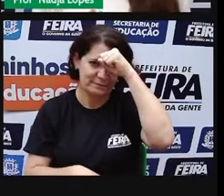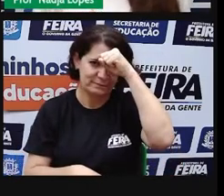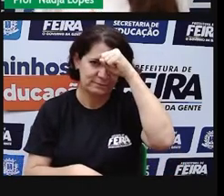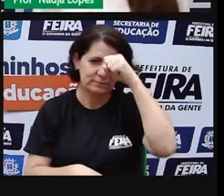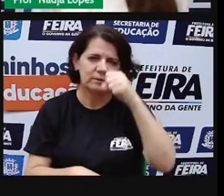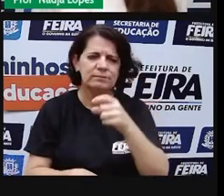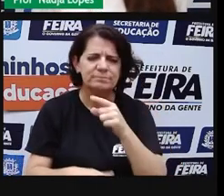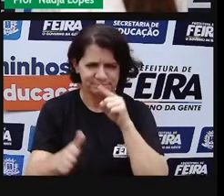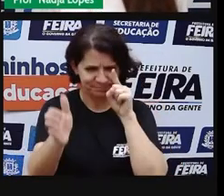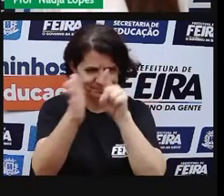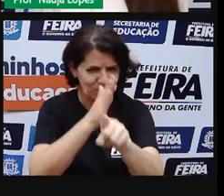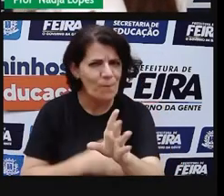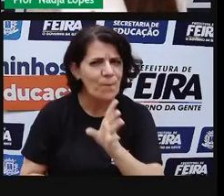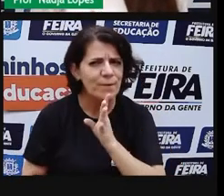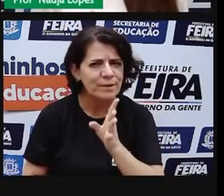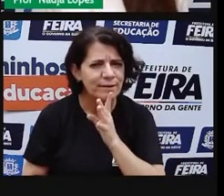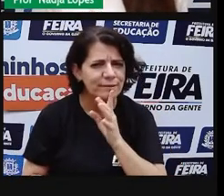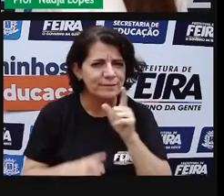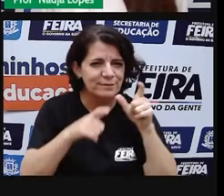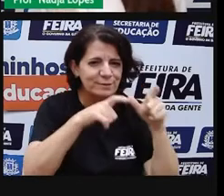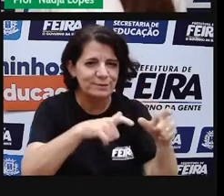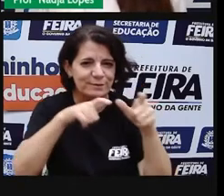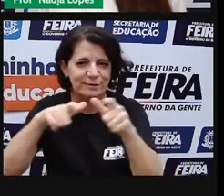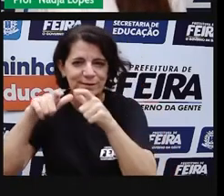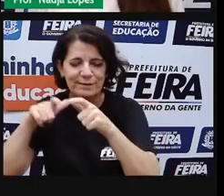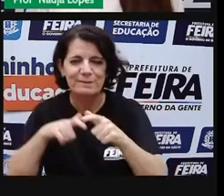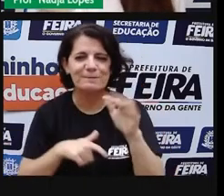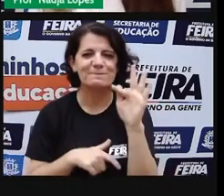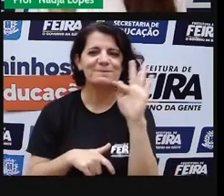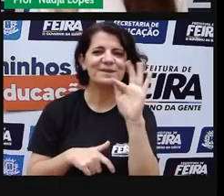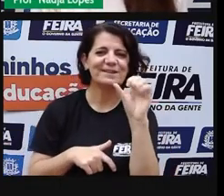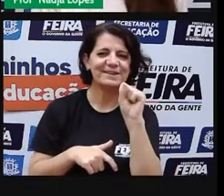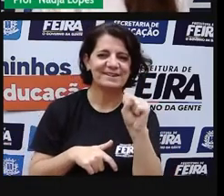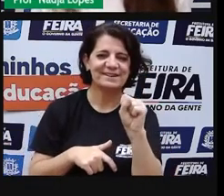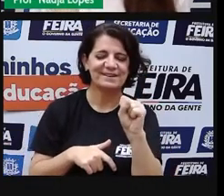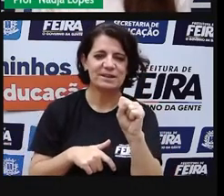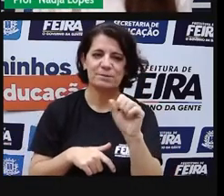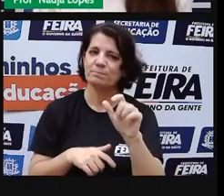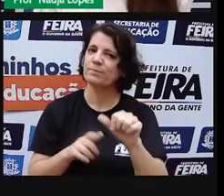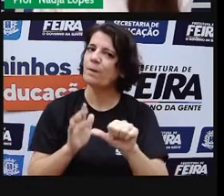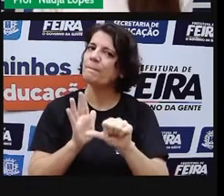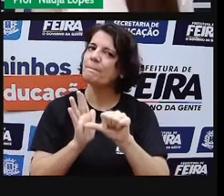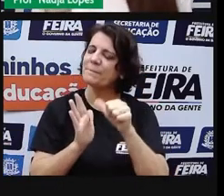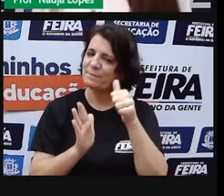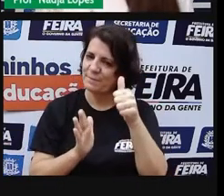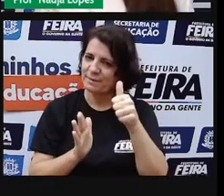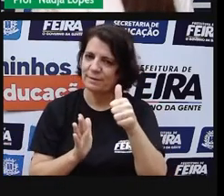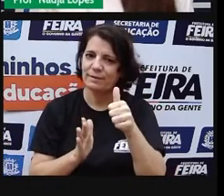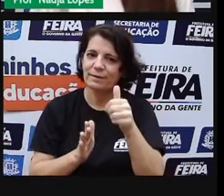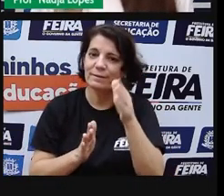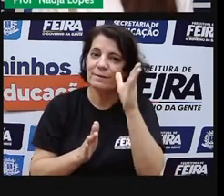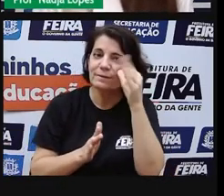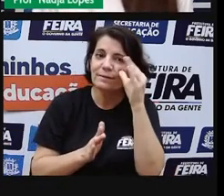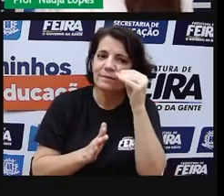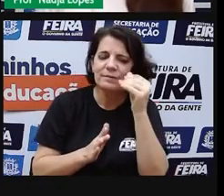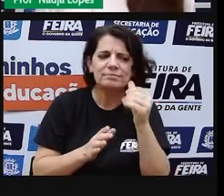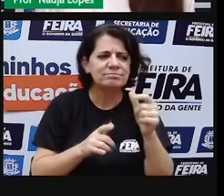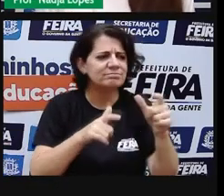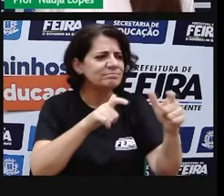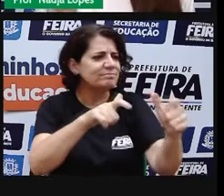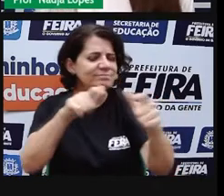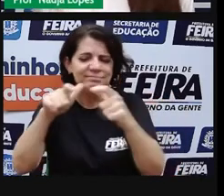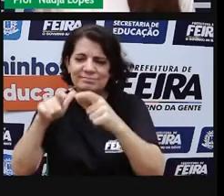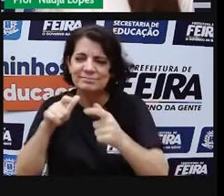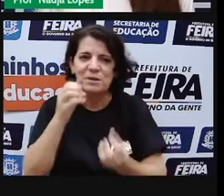bairros da nossa cidade? Antes de falar sobre atividades econômicas, eu quero trazer algumas curiosidades para vocês sobre Feira de